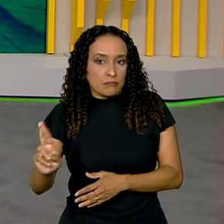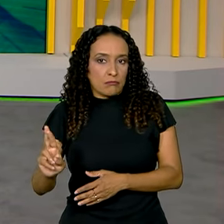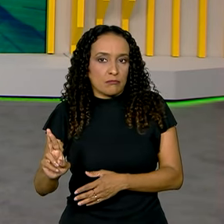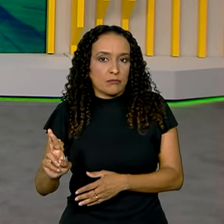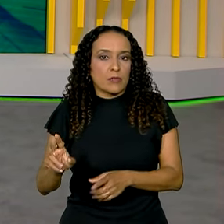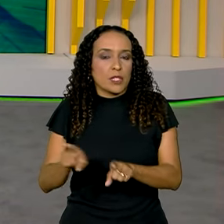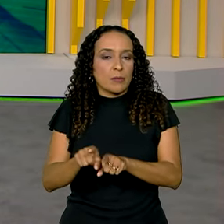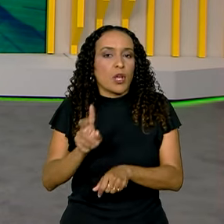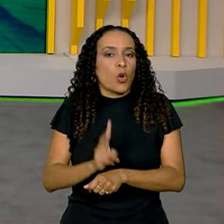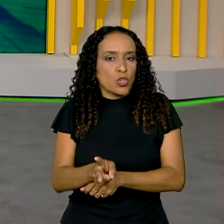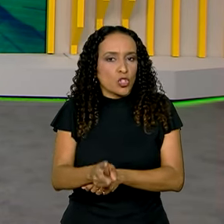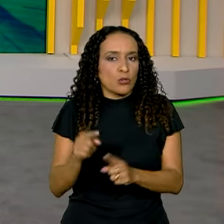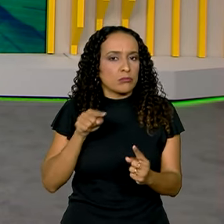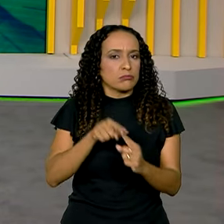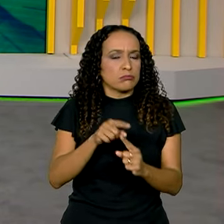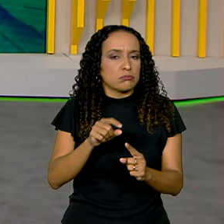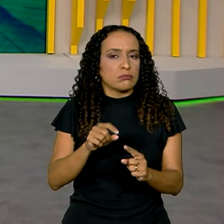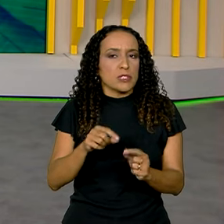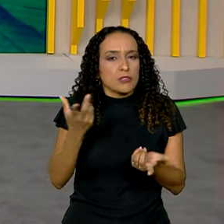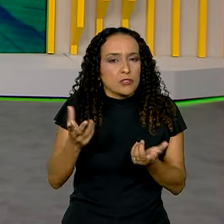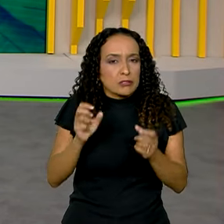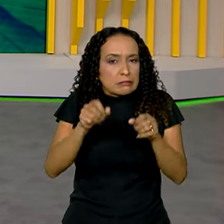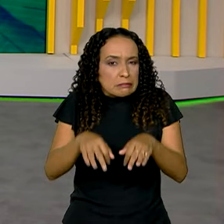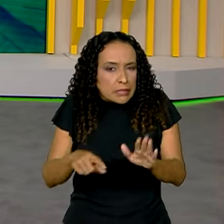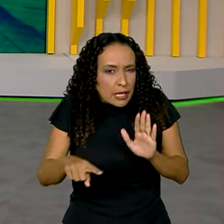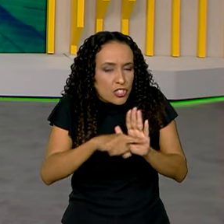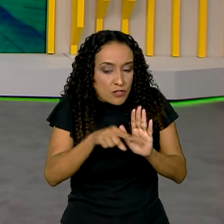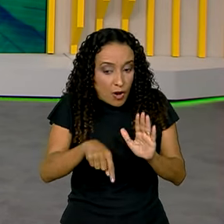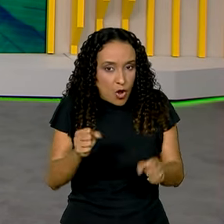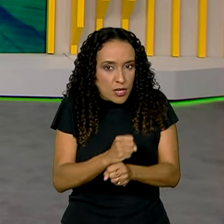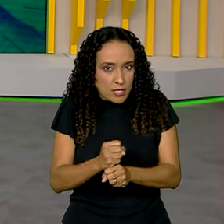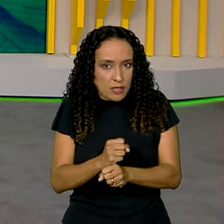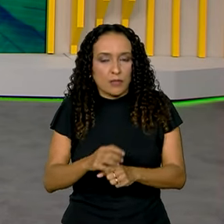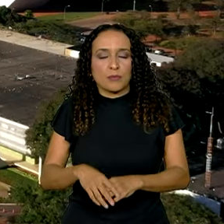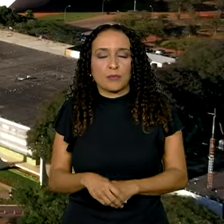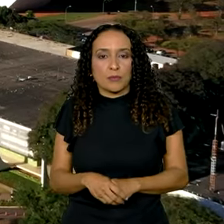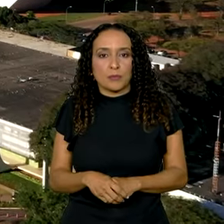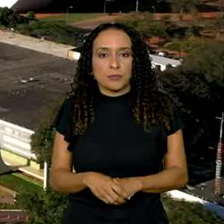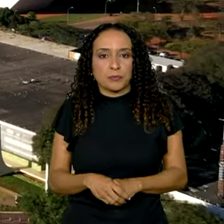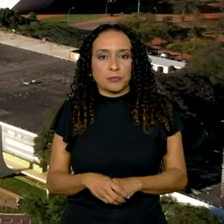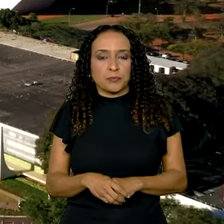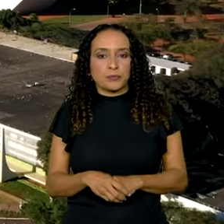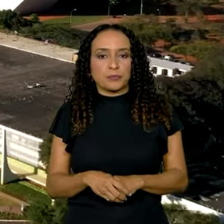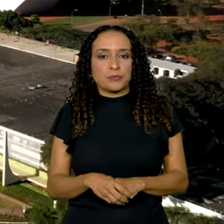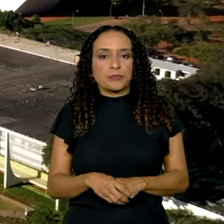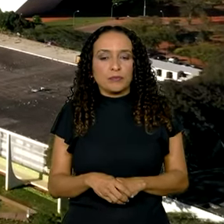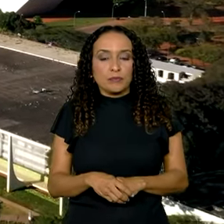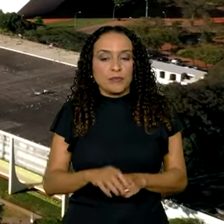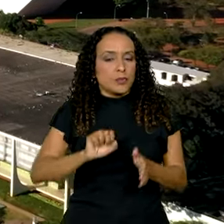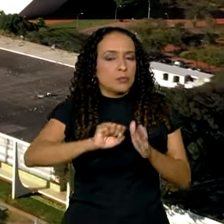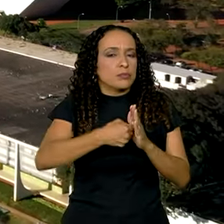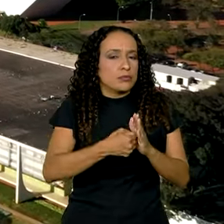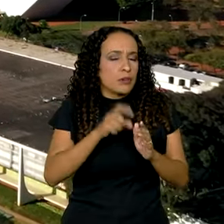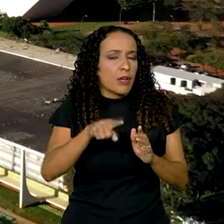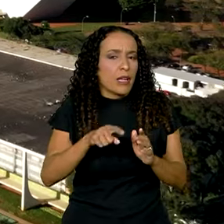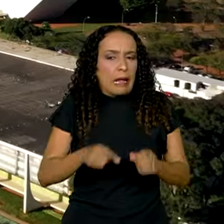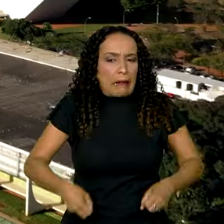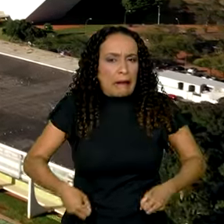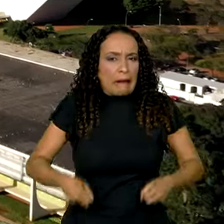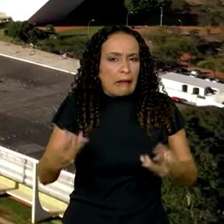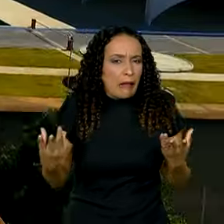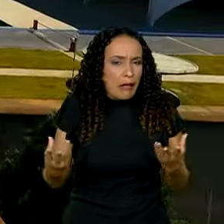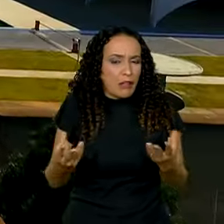e mantém a meta de saldo negativo zero para este ano. O bloqueio é para os gastos